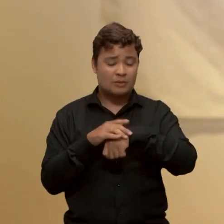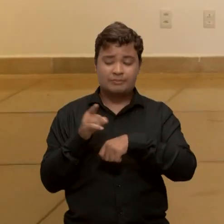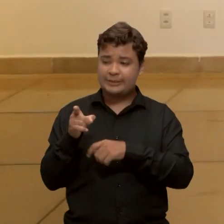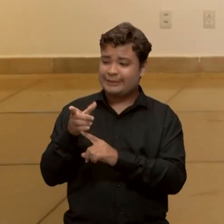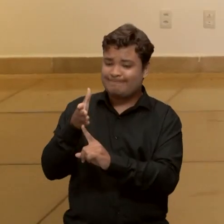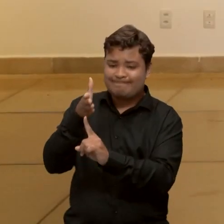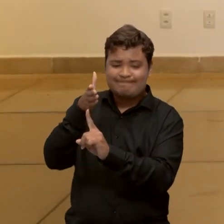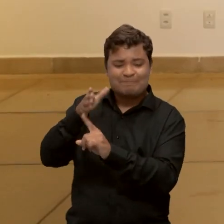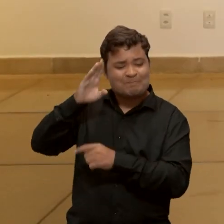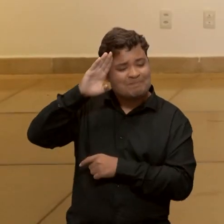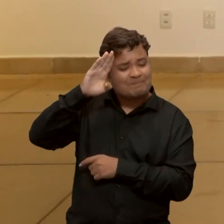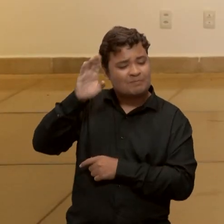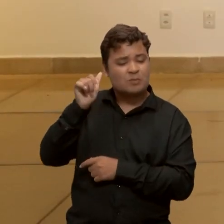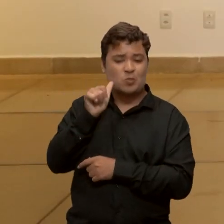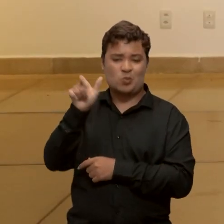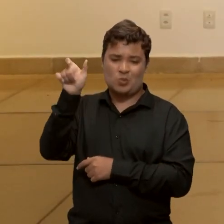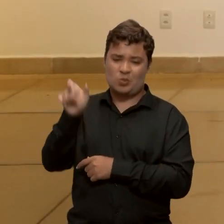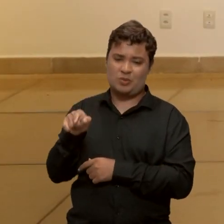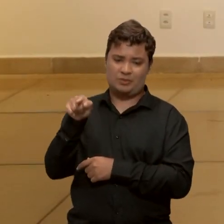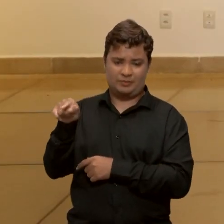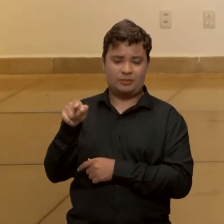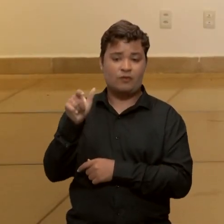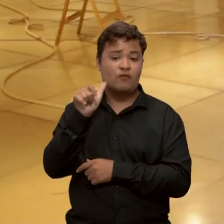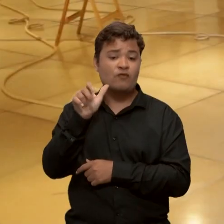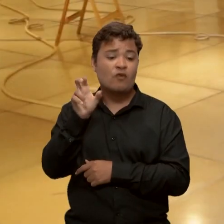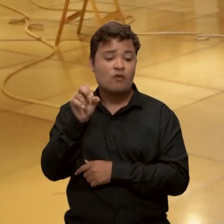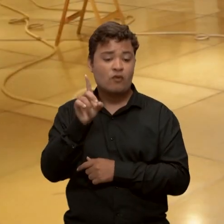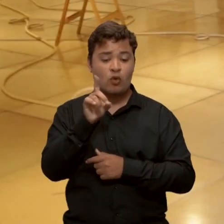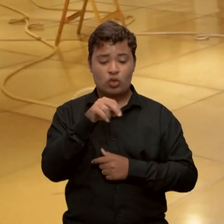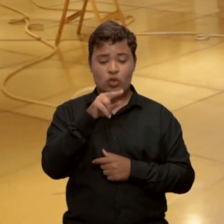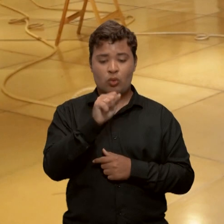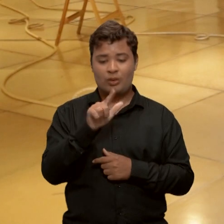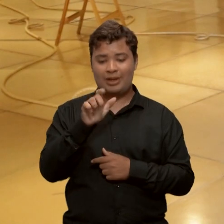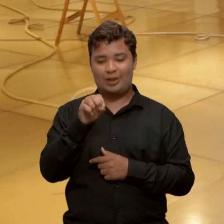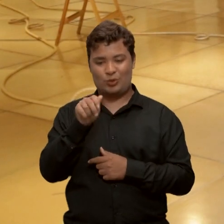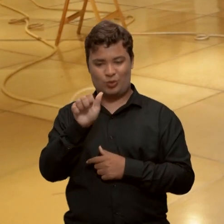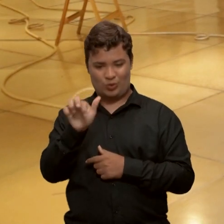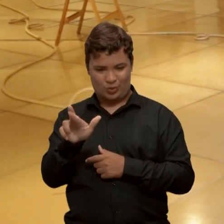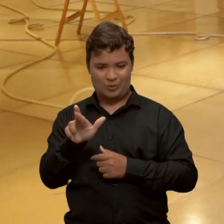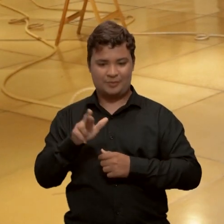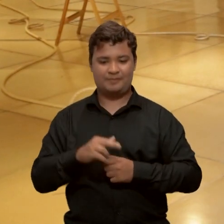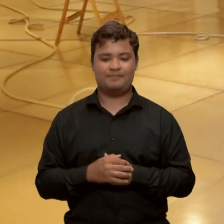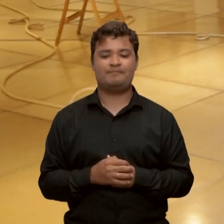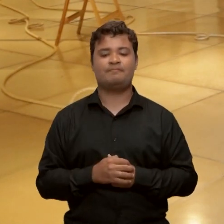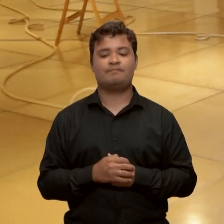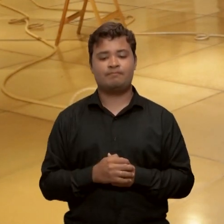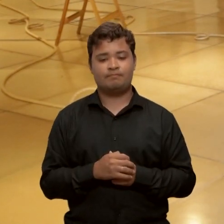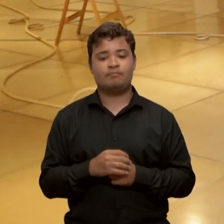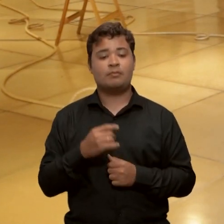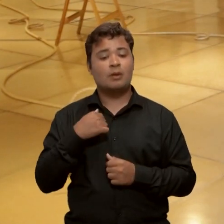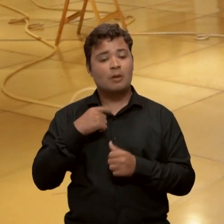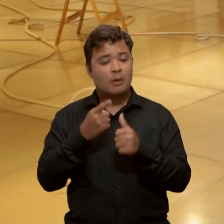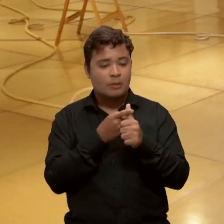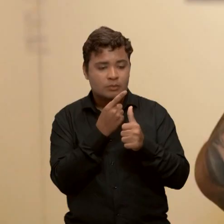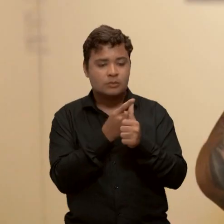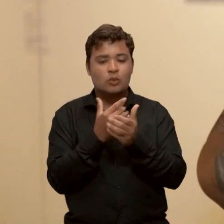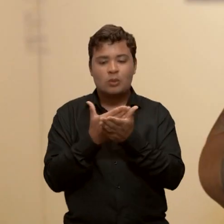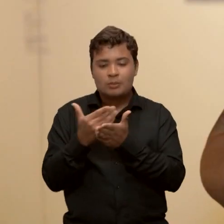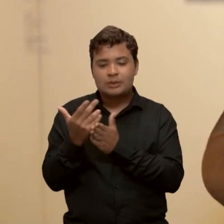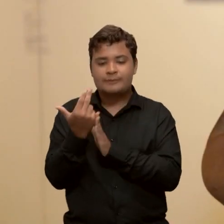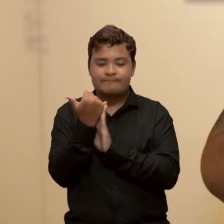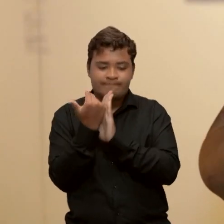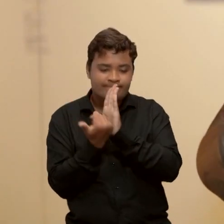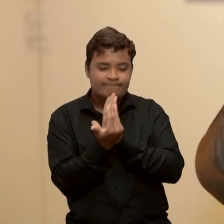referência de mulher, que era a minha avó, Dona Leonor? A medida que eu fui transitando, eu comecei primeiro por desenho,